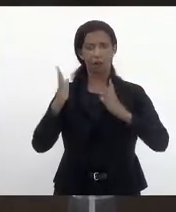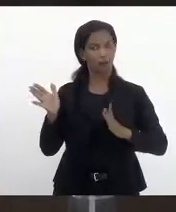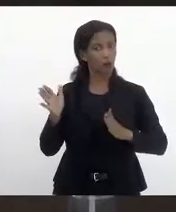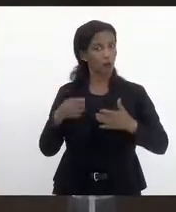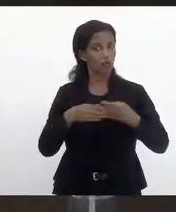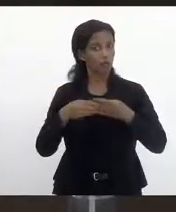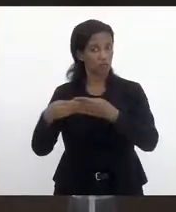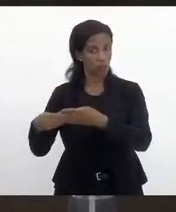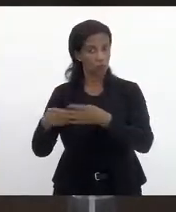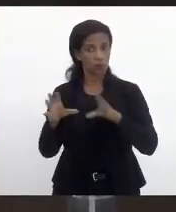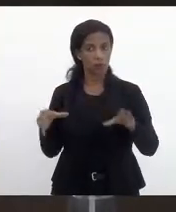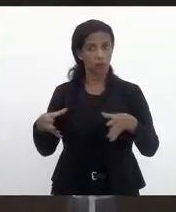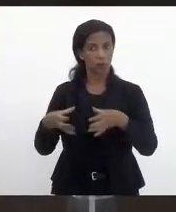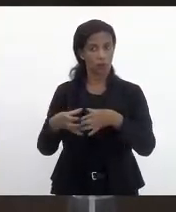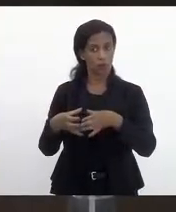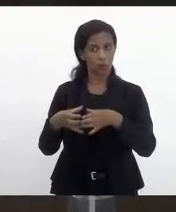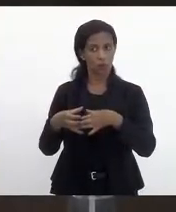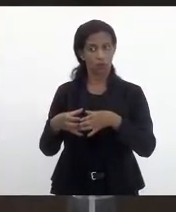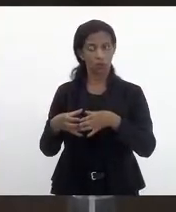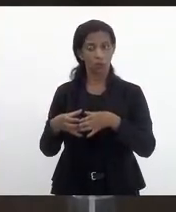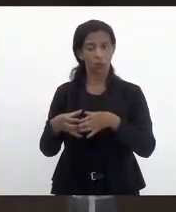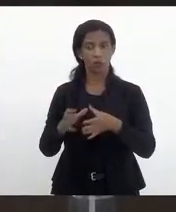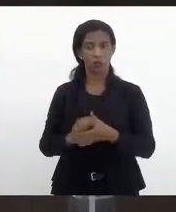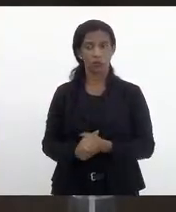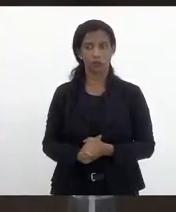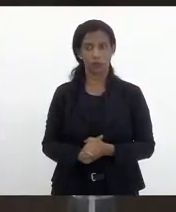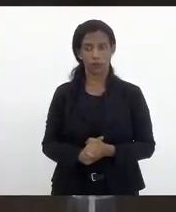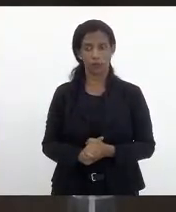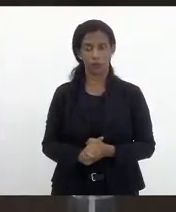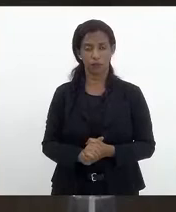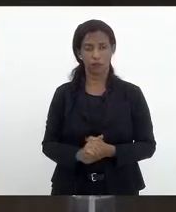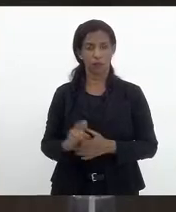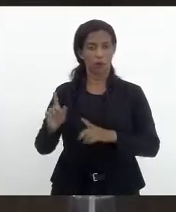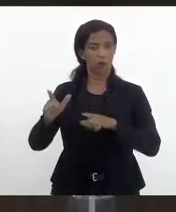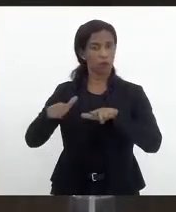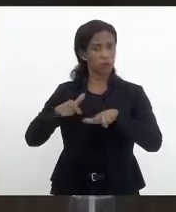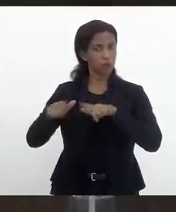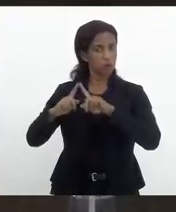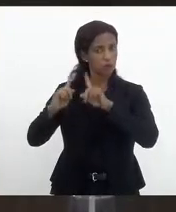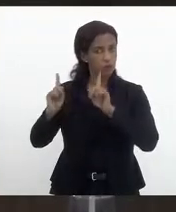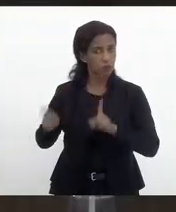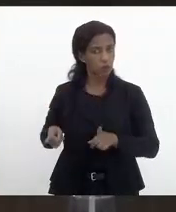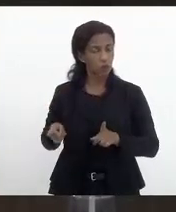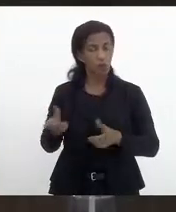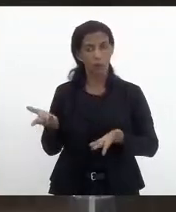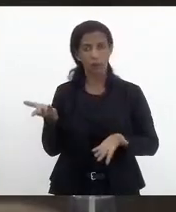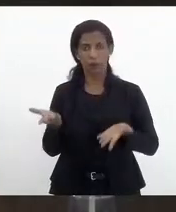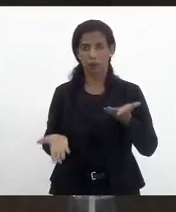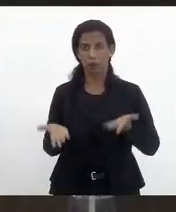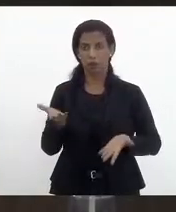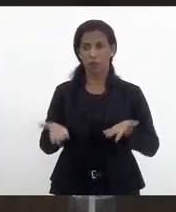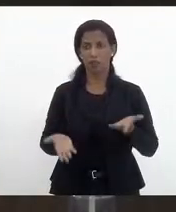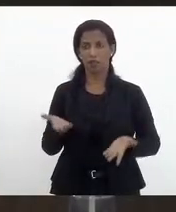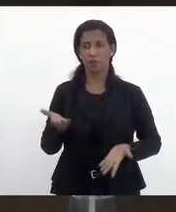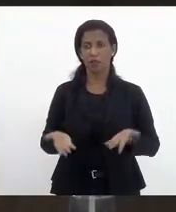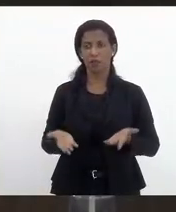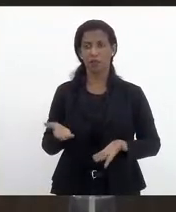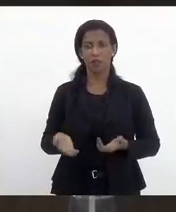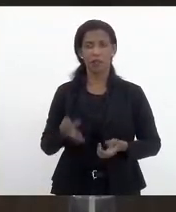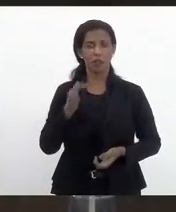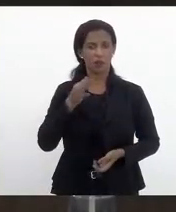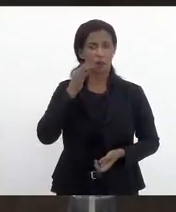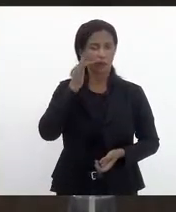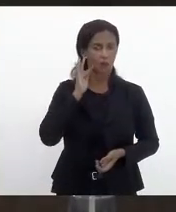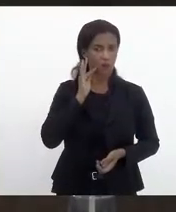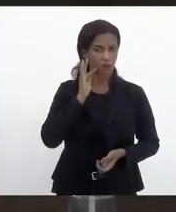conduzido a Comissão dos Servidores Públicos com equilíbrio. O deputado Flávio Serafini,